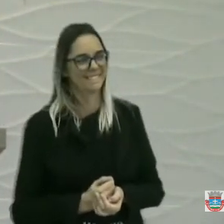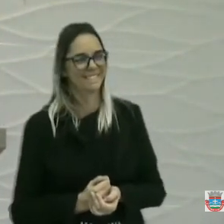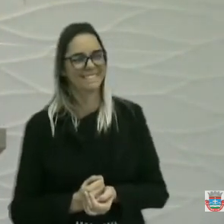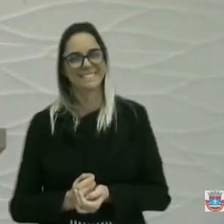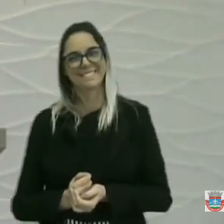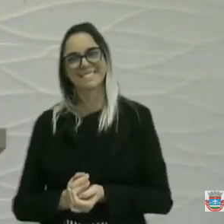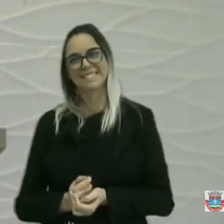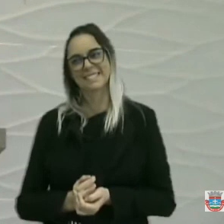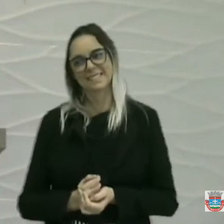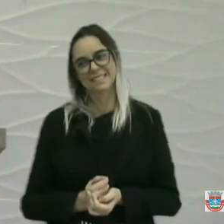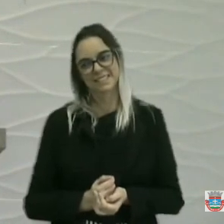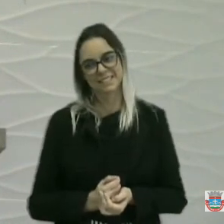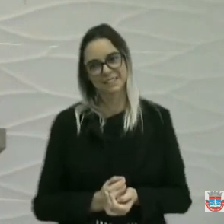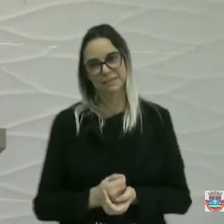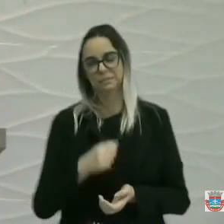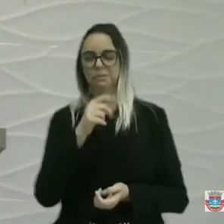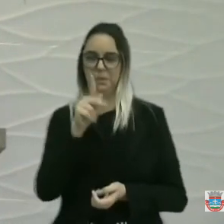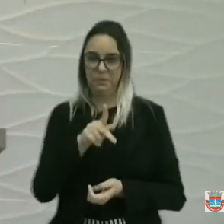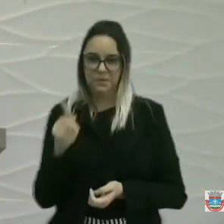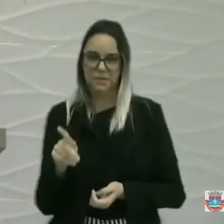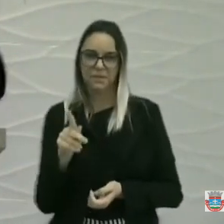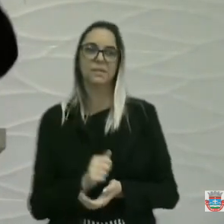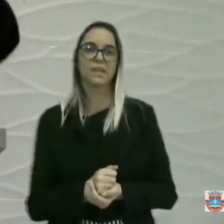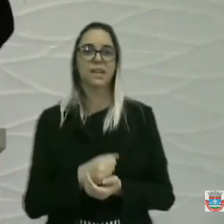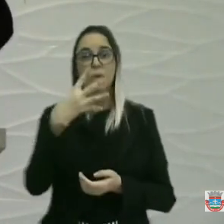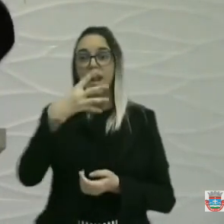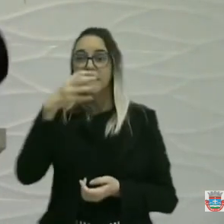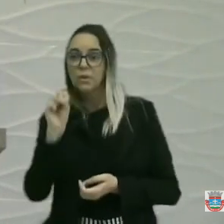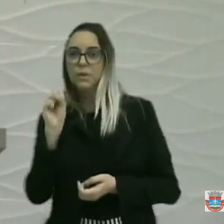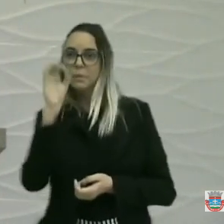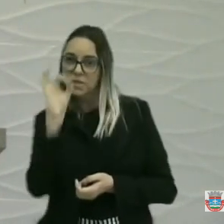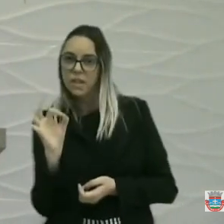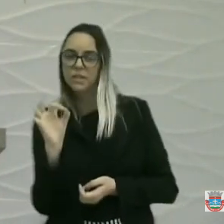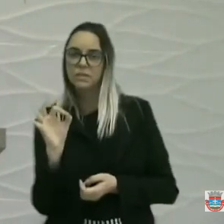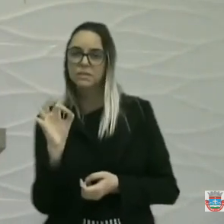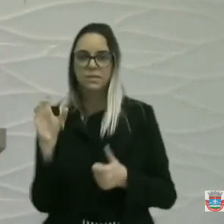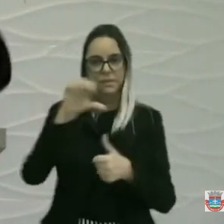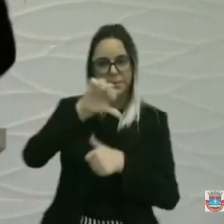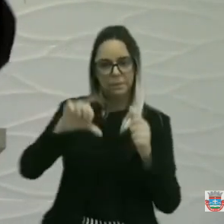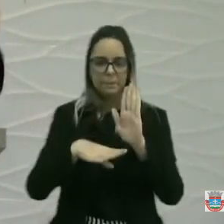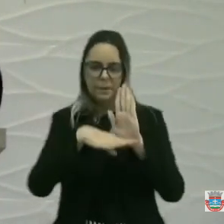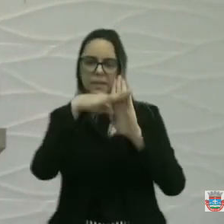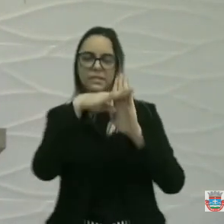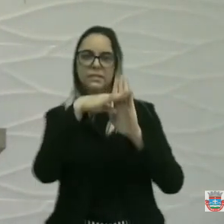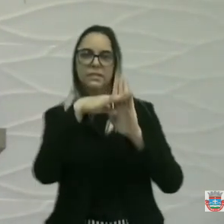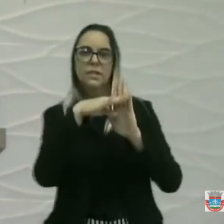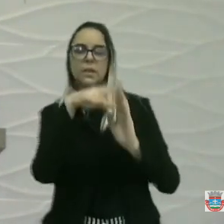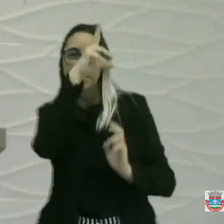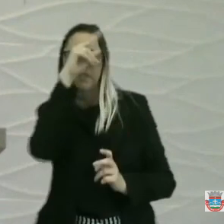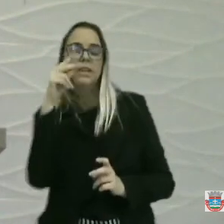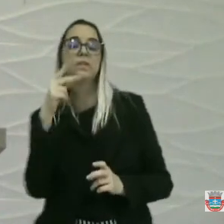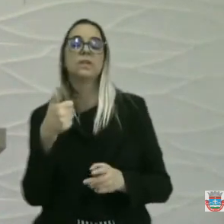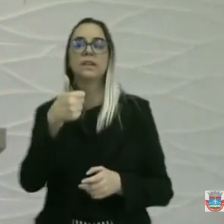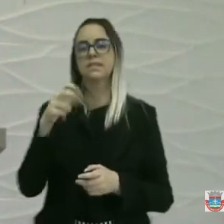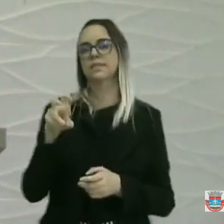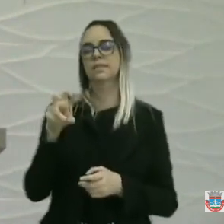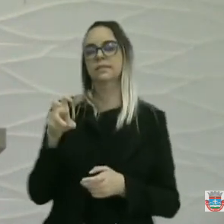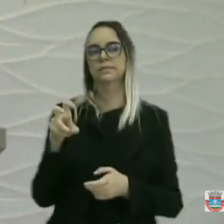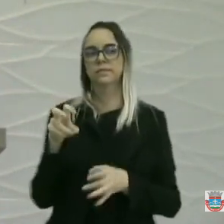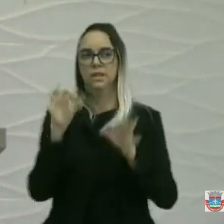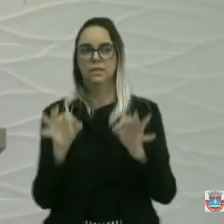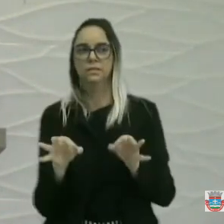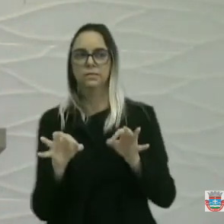de 48% de reajuste de professor, ele deu 15%, mandou um projeto de 10%.